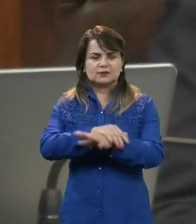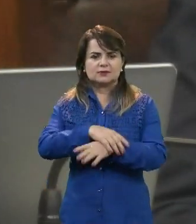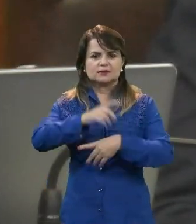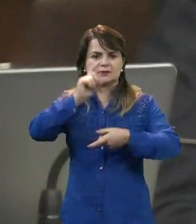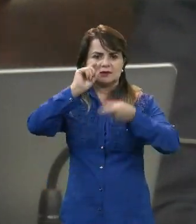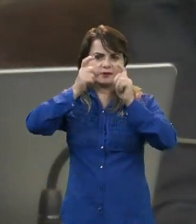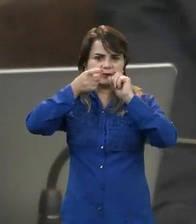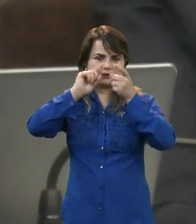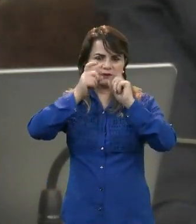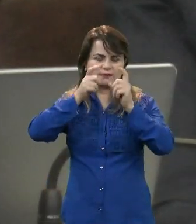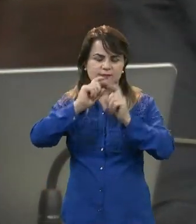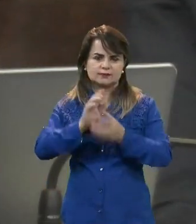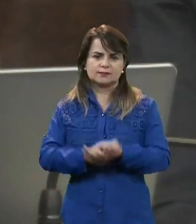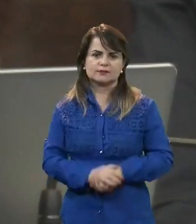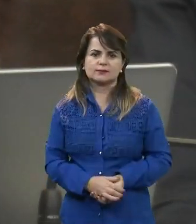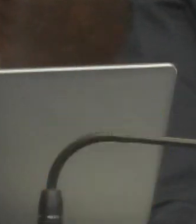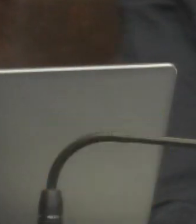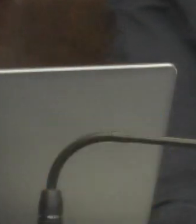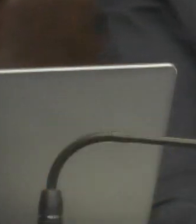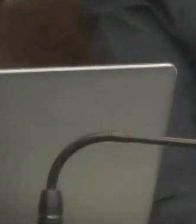a presente audiência pública.